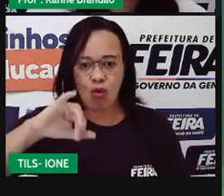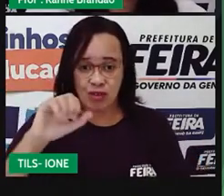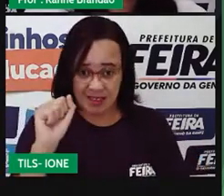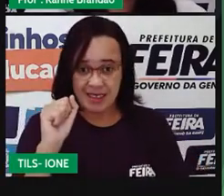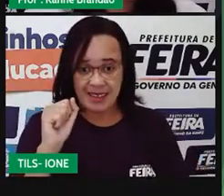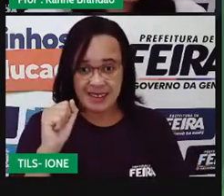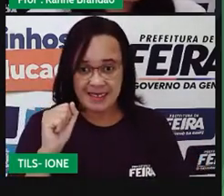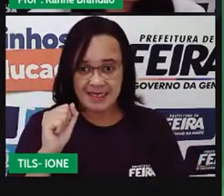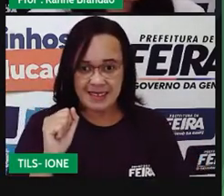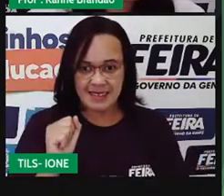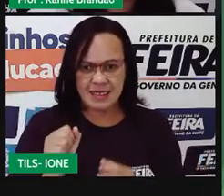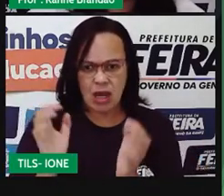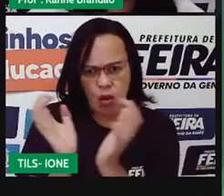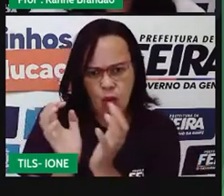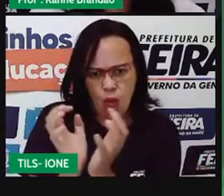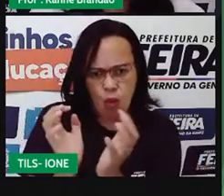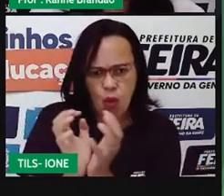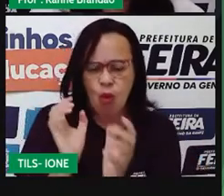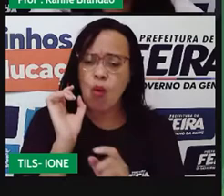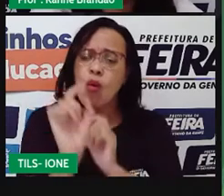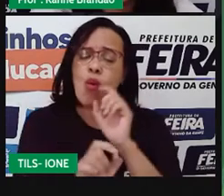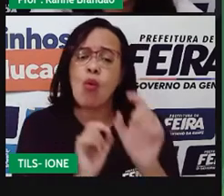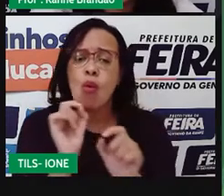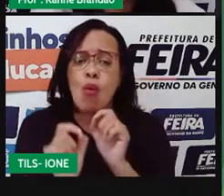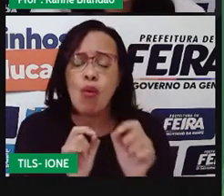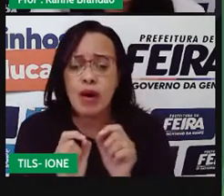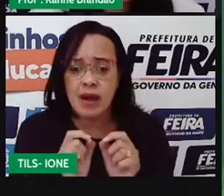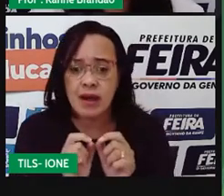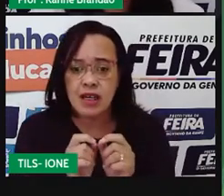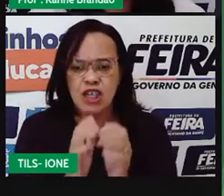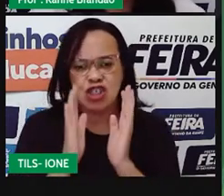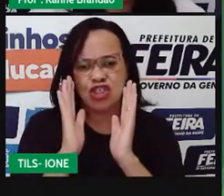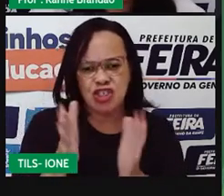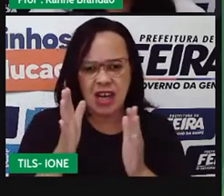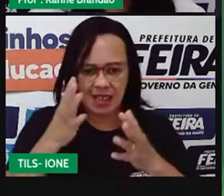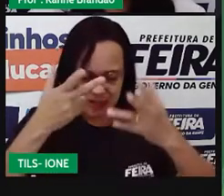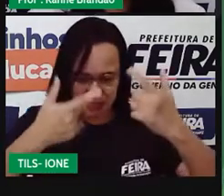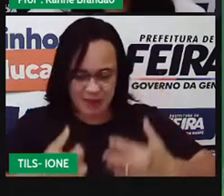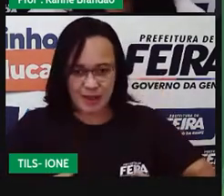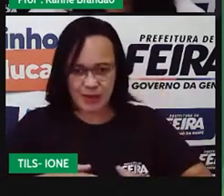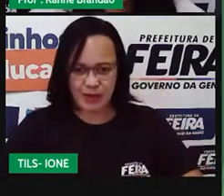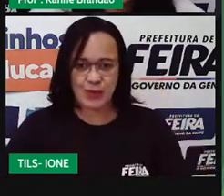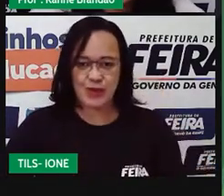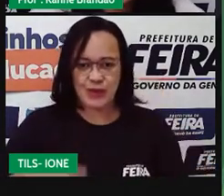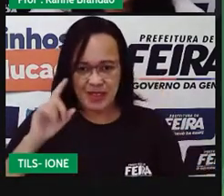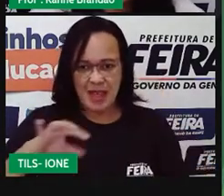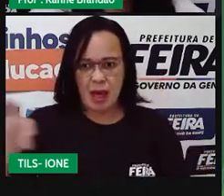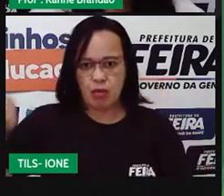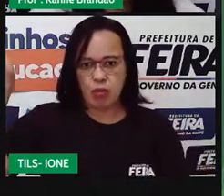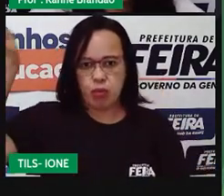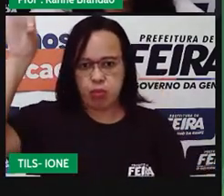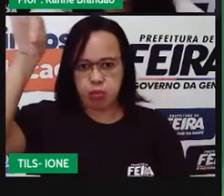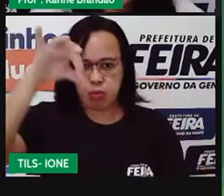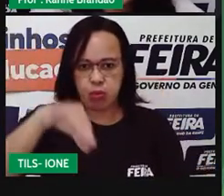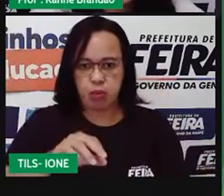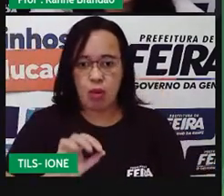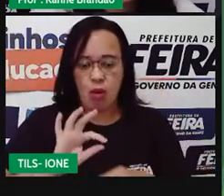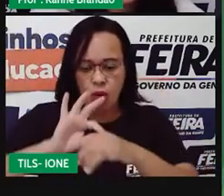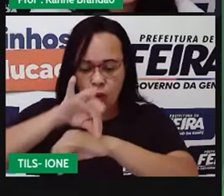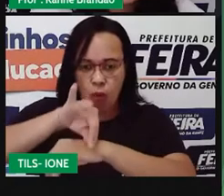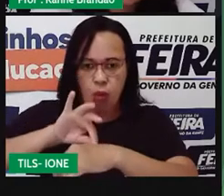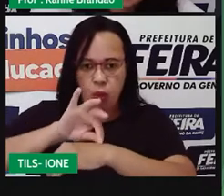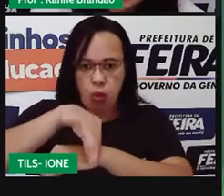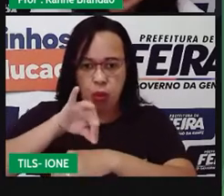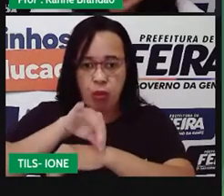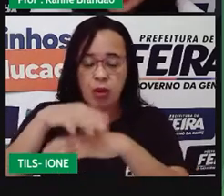às vezes, assim, a colônia de abelhas, a colônia das formigas. A gente